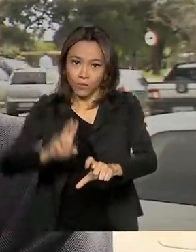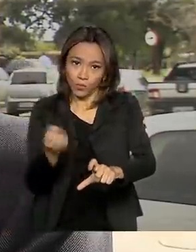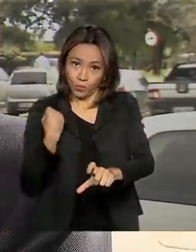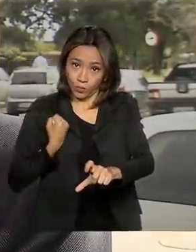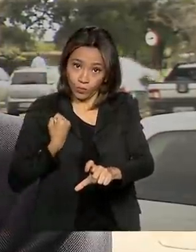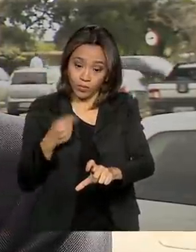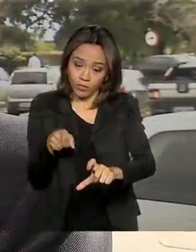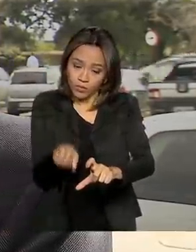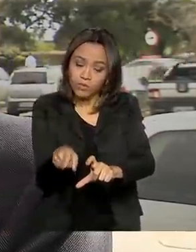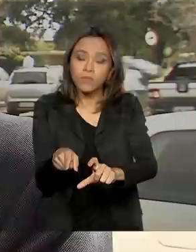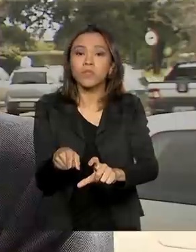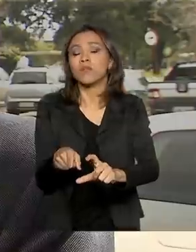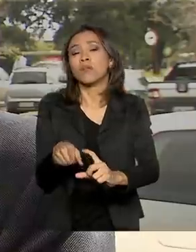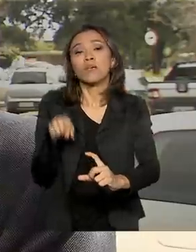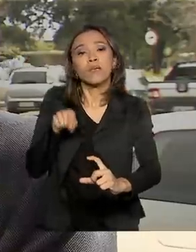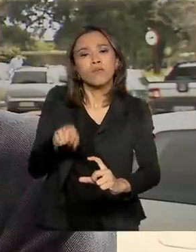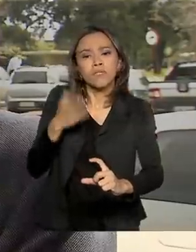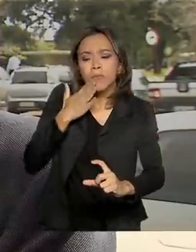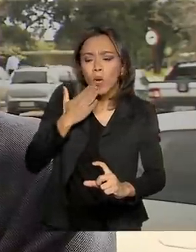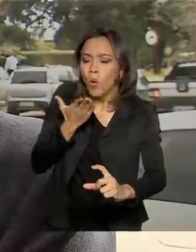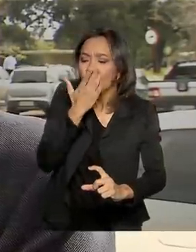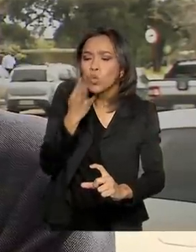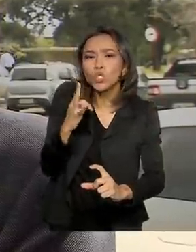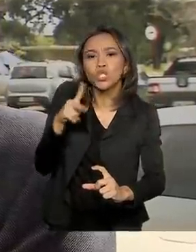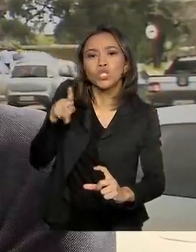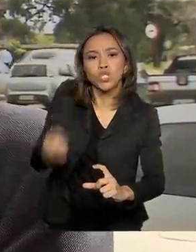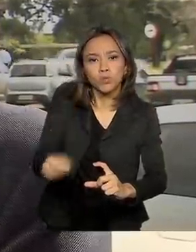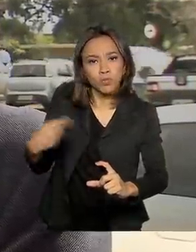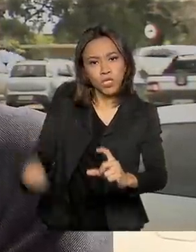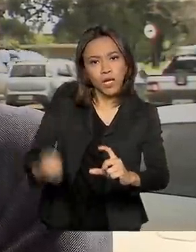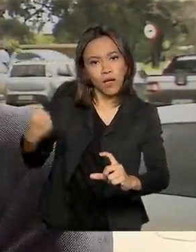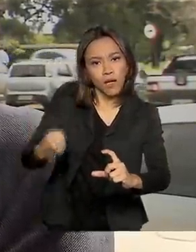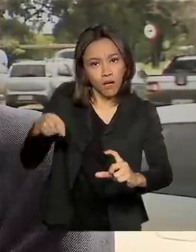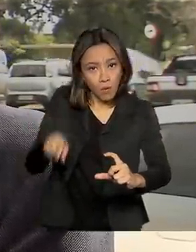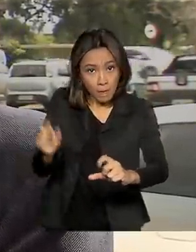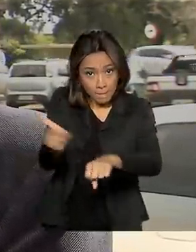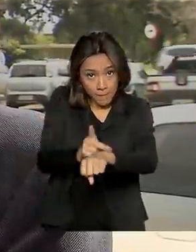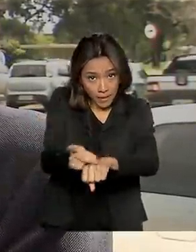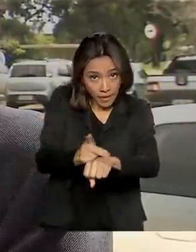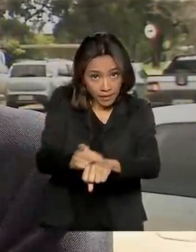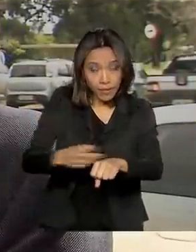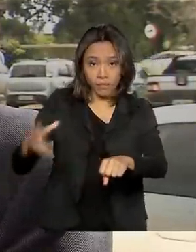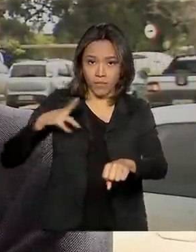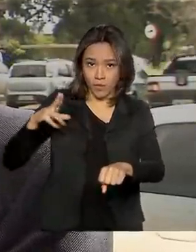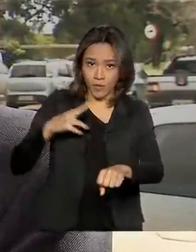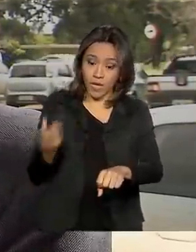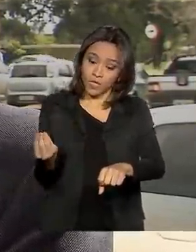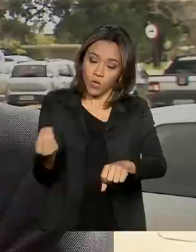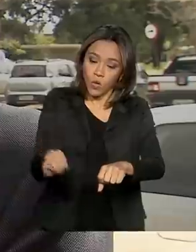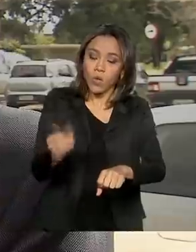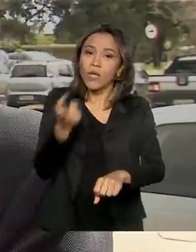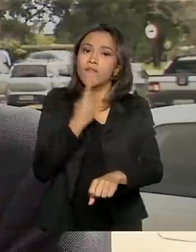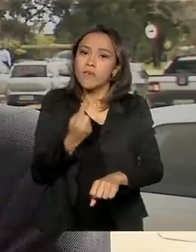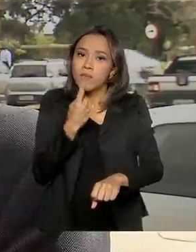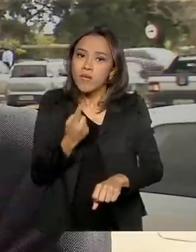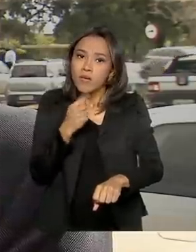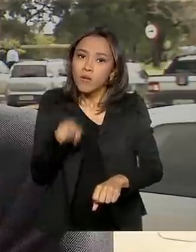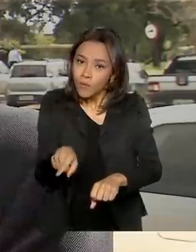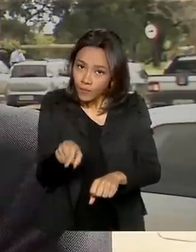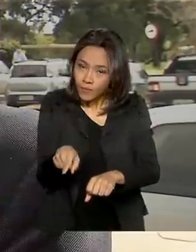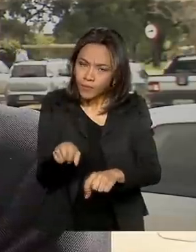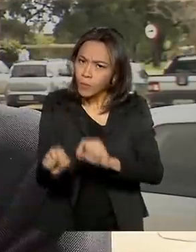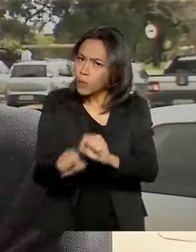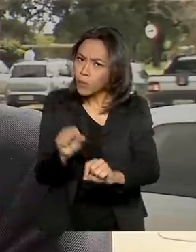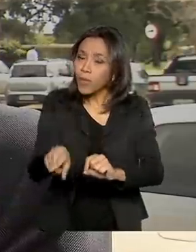aqueles que deverão informar que categoria é de veículo. Então, no caso da numeração em preto, é veículo particular. Se eu colocar a numeração em vermelho, ele é um